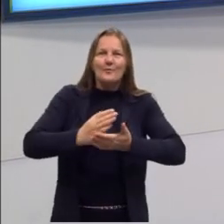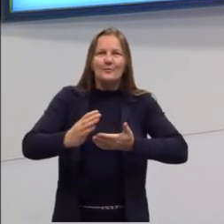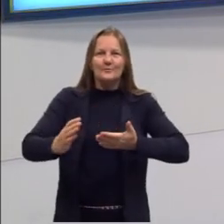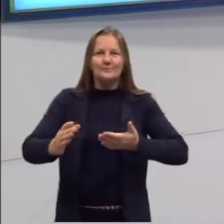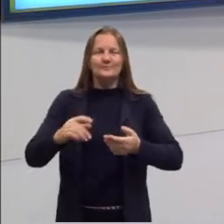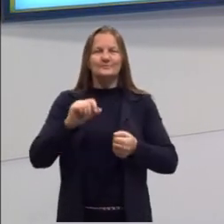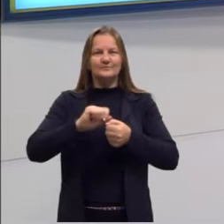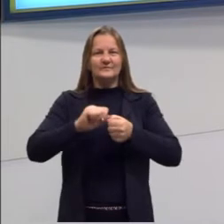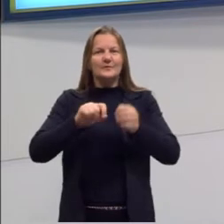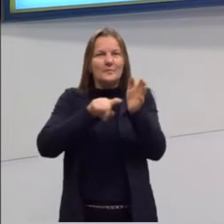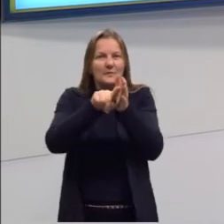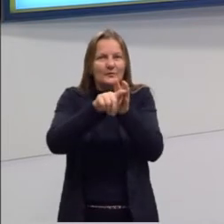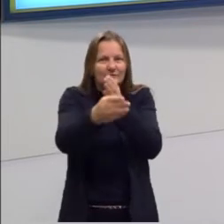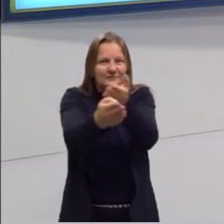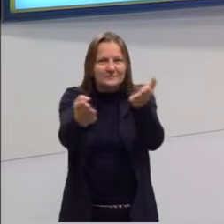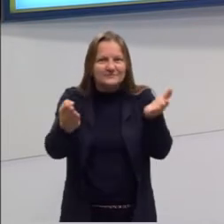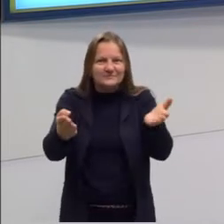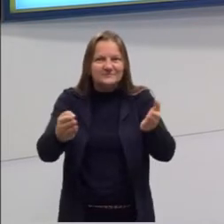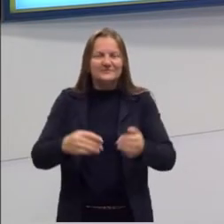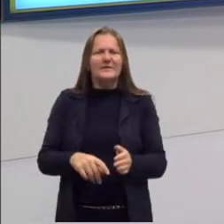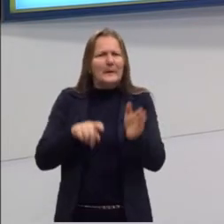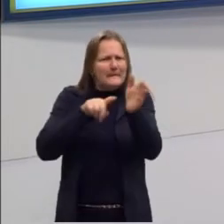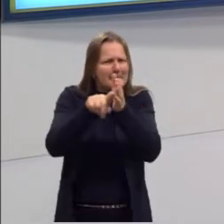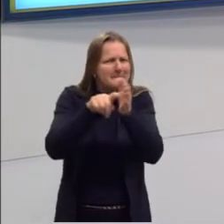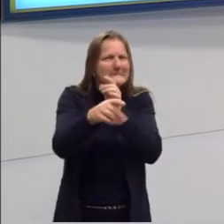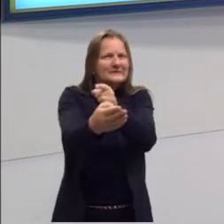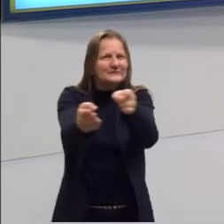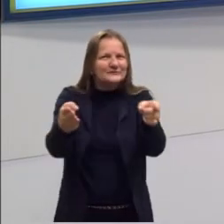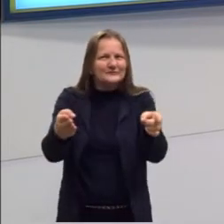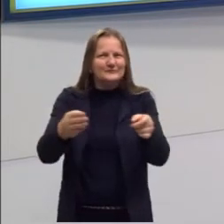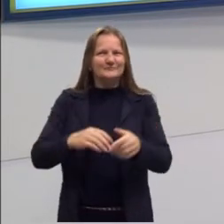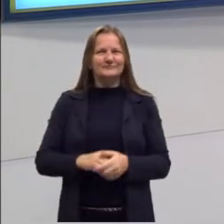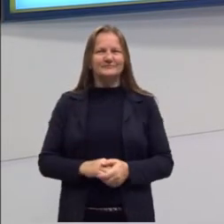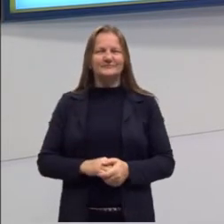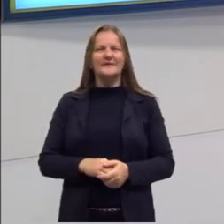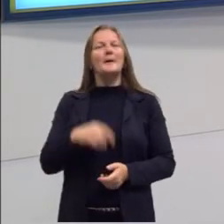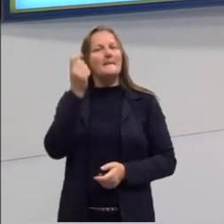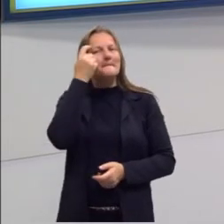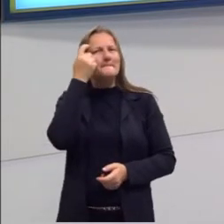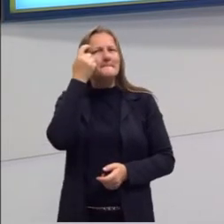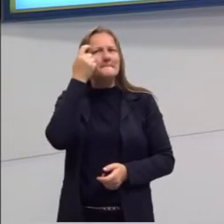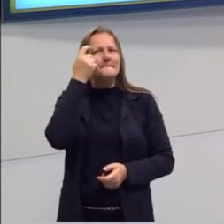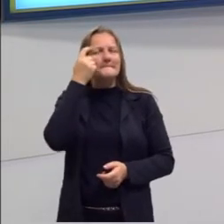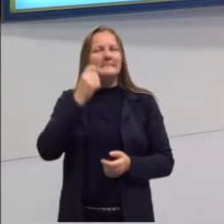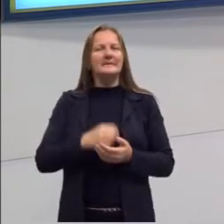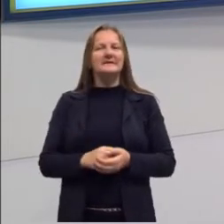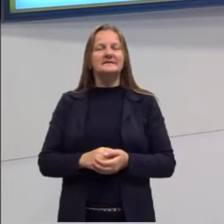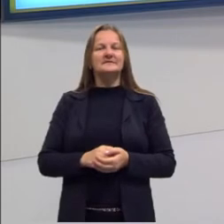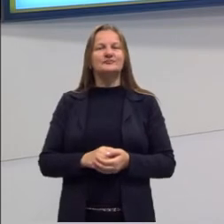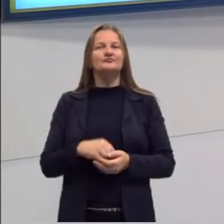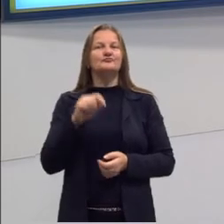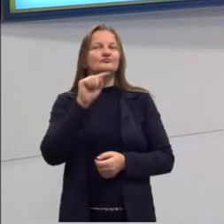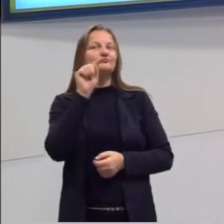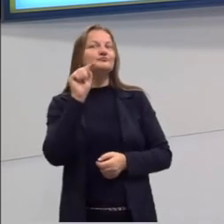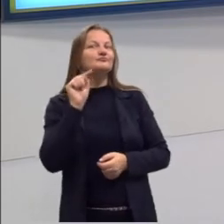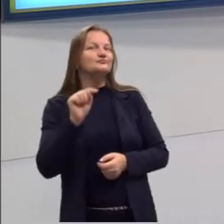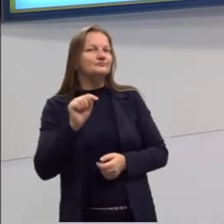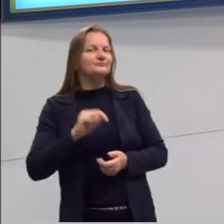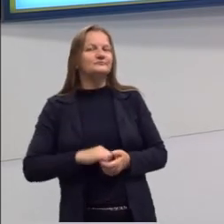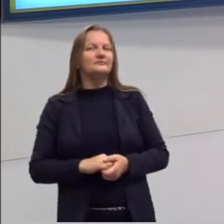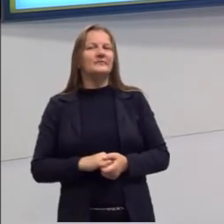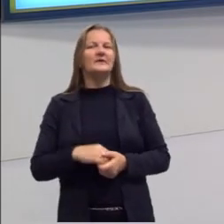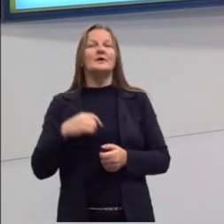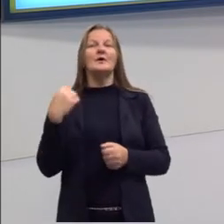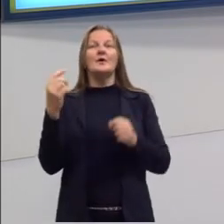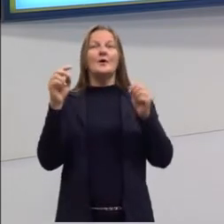sempre, fazendo uma pergunta, né? Eu quero questionar vocês, eu quero que vocês pensem a partir de uma questão. E a nossa